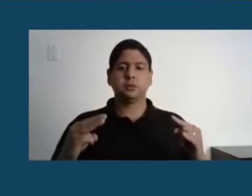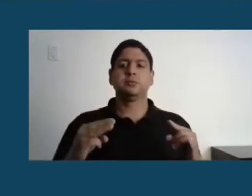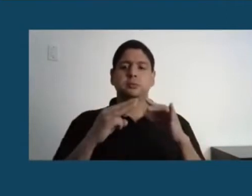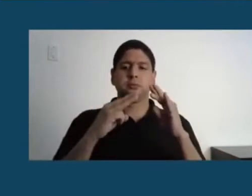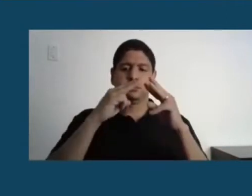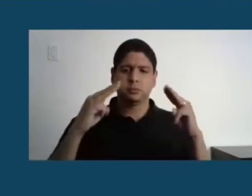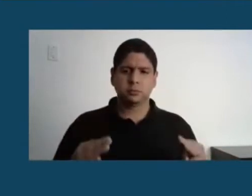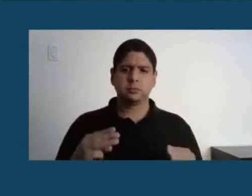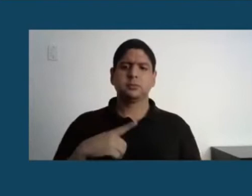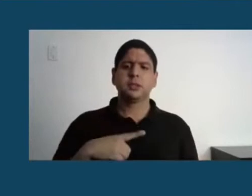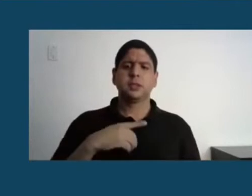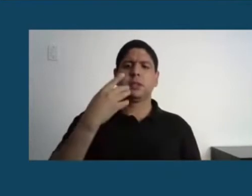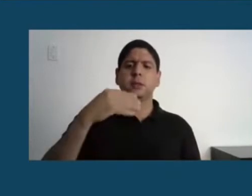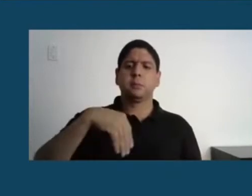cursos à distância,